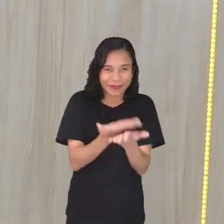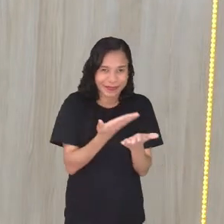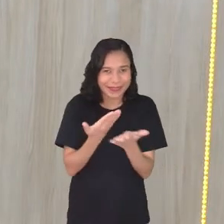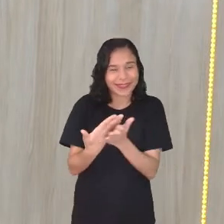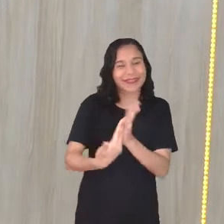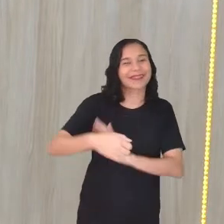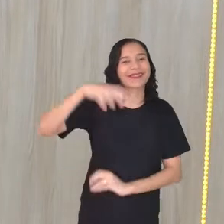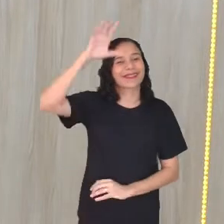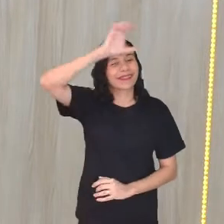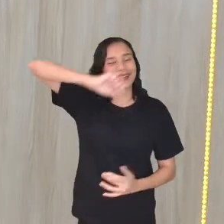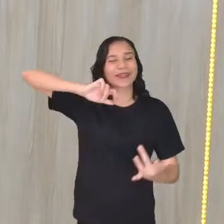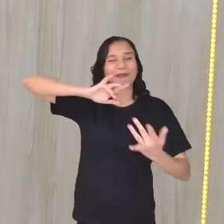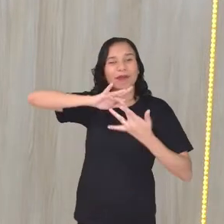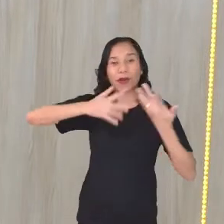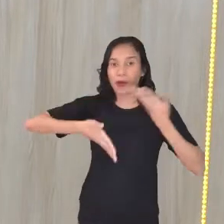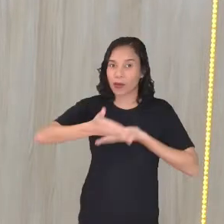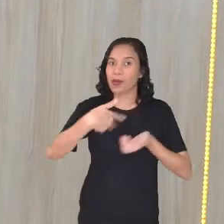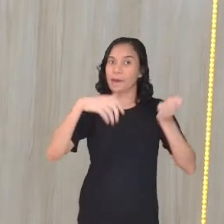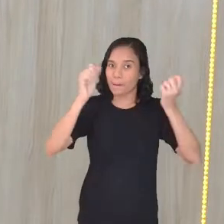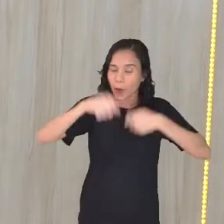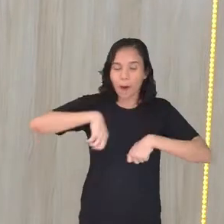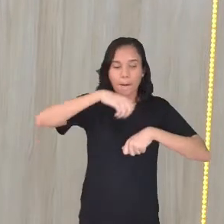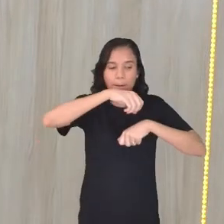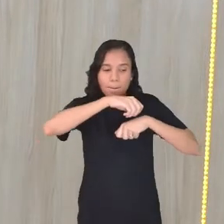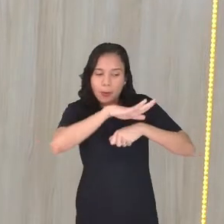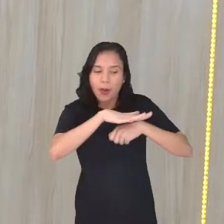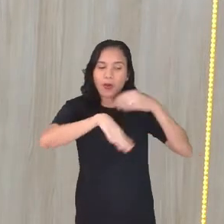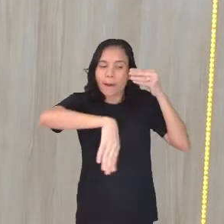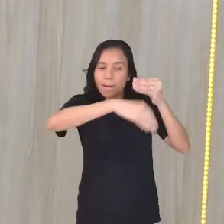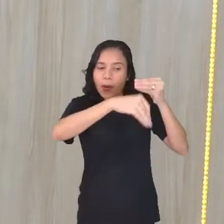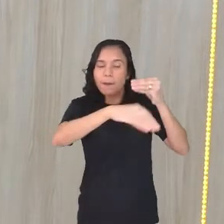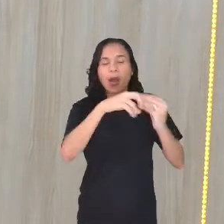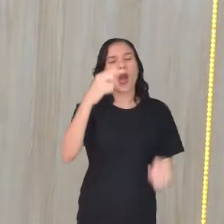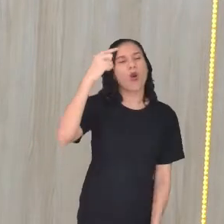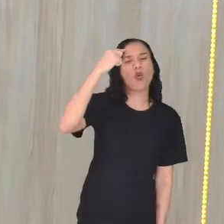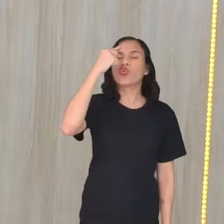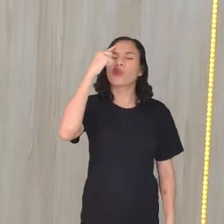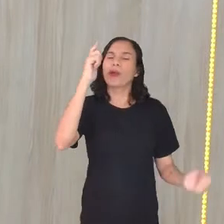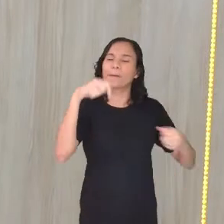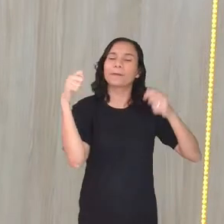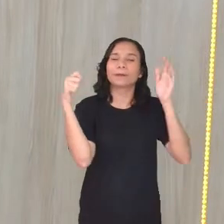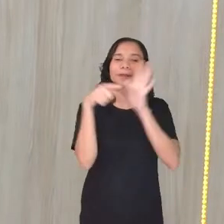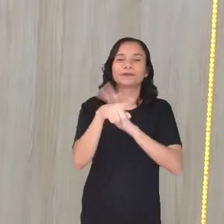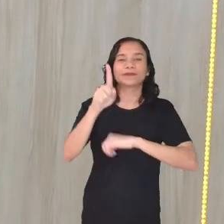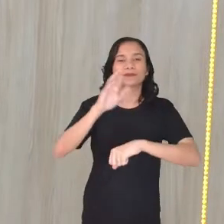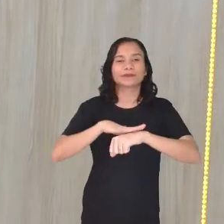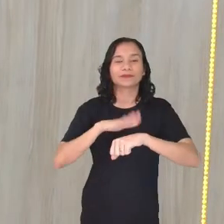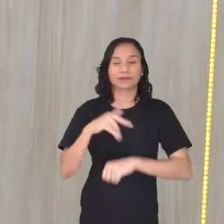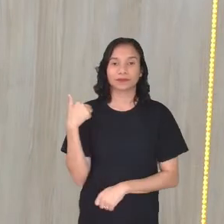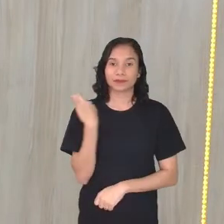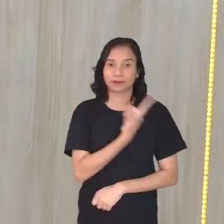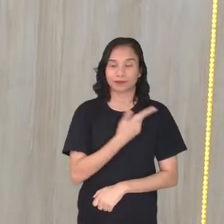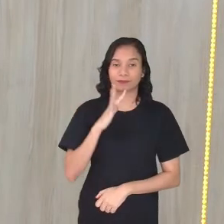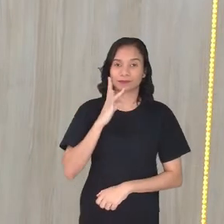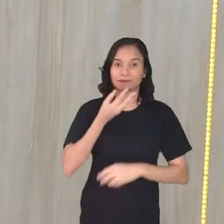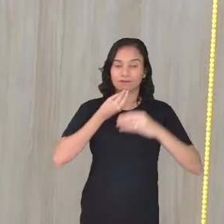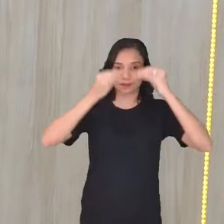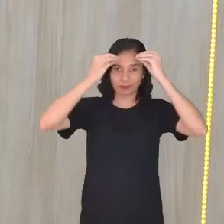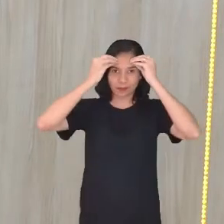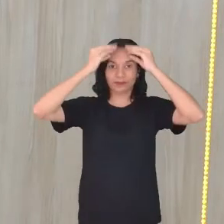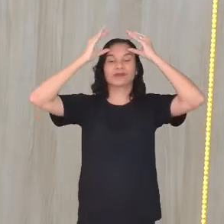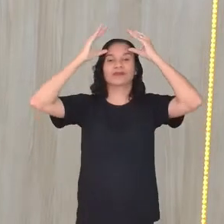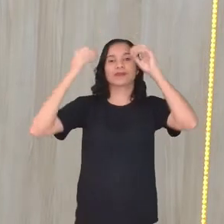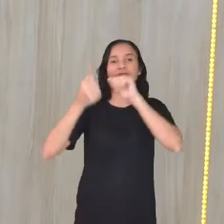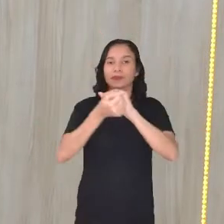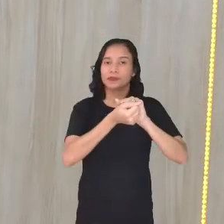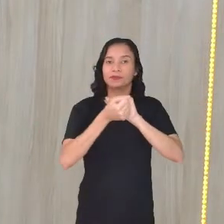interação, deixe os comentários, tirem suas dúvidas, porque aqui é o momento realmente da gente construir esse conhecimento em